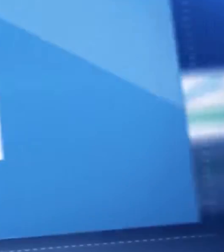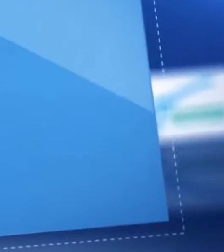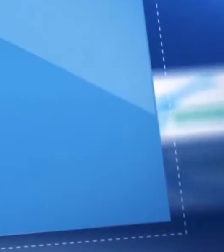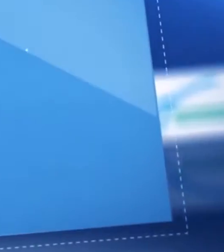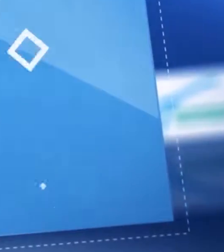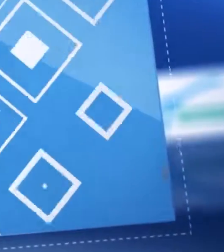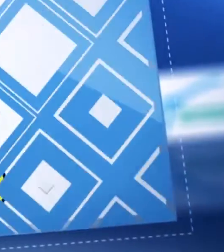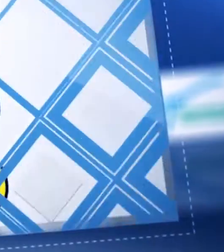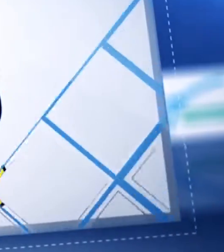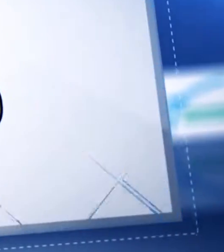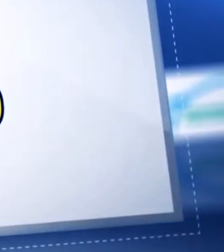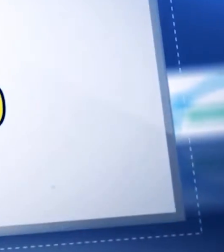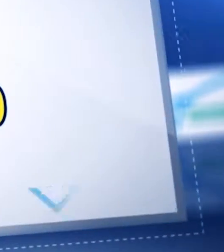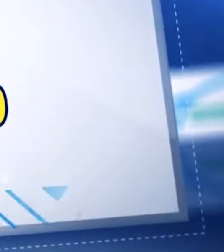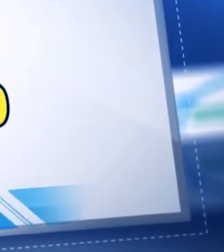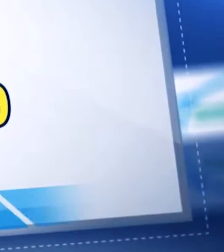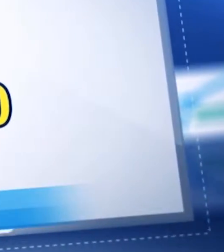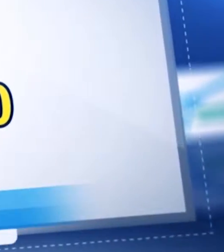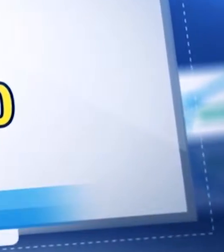Let's do this.